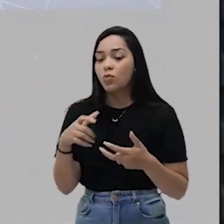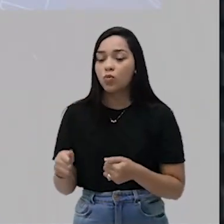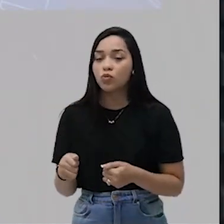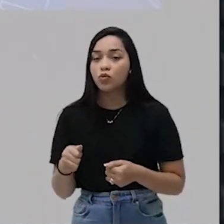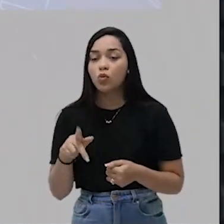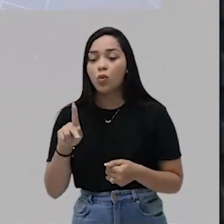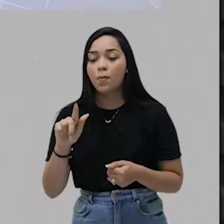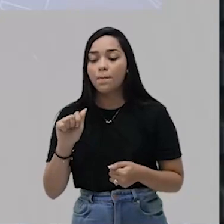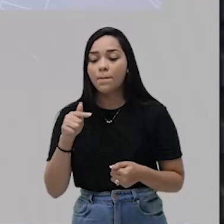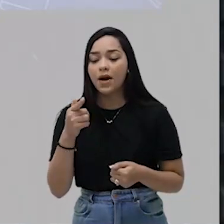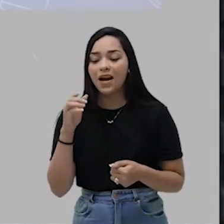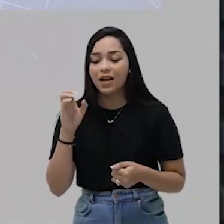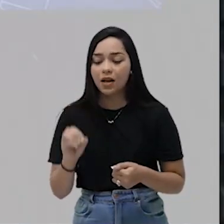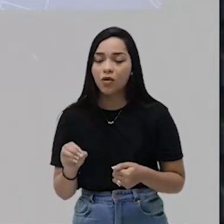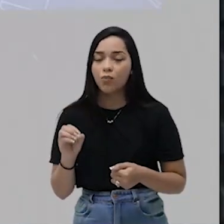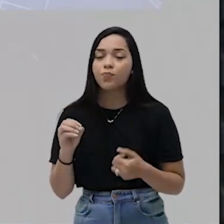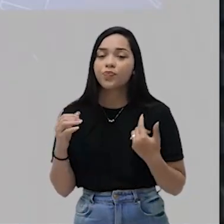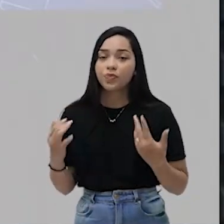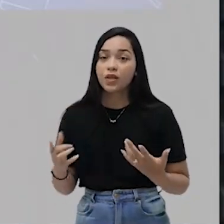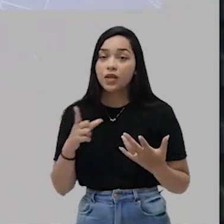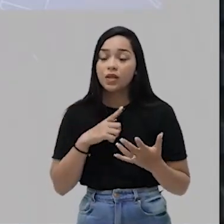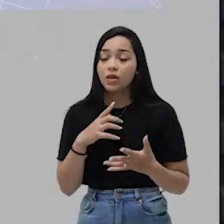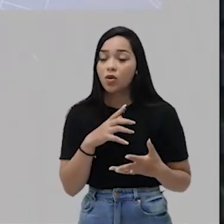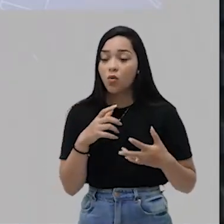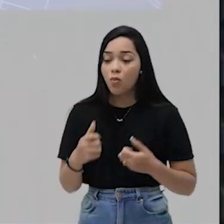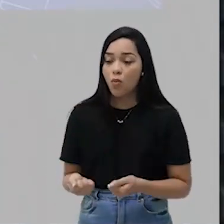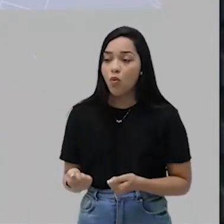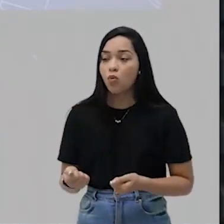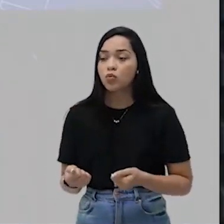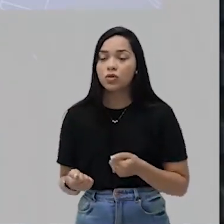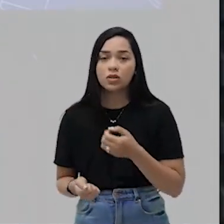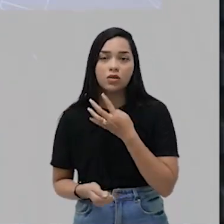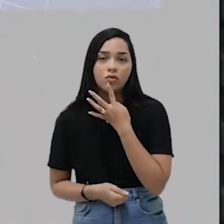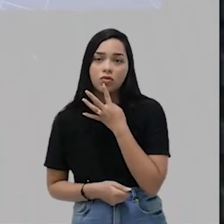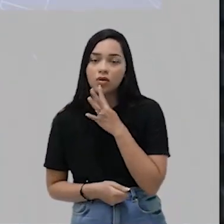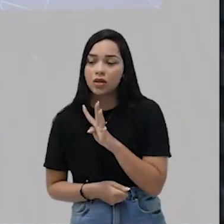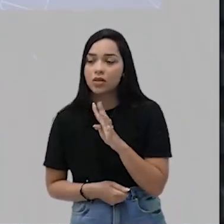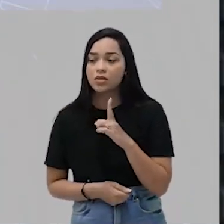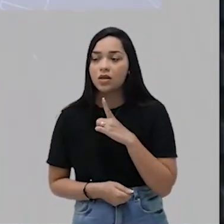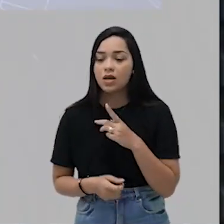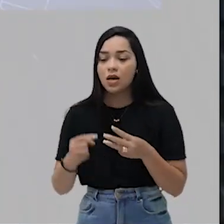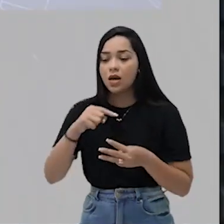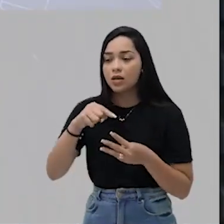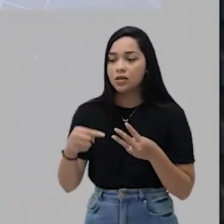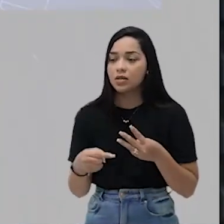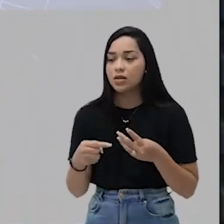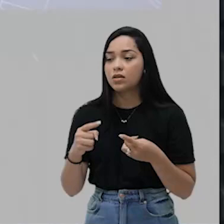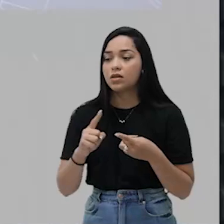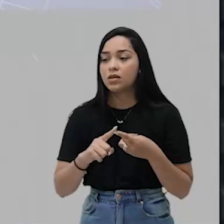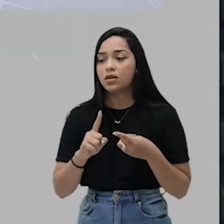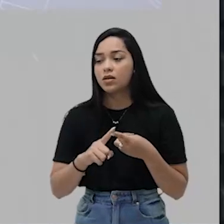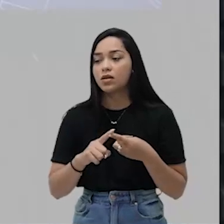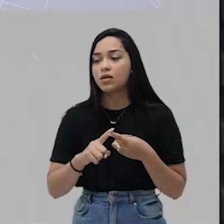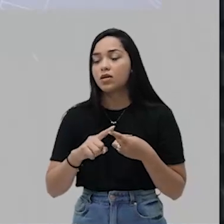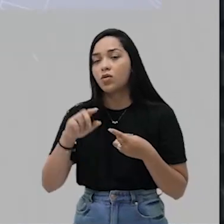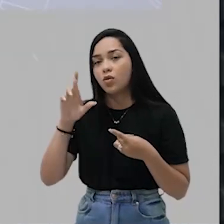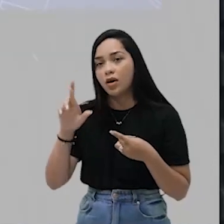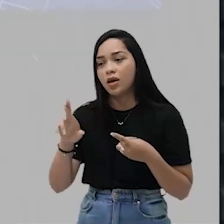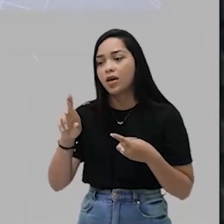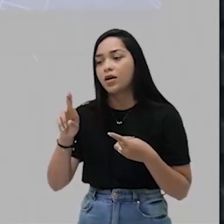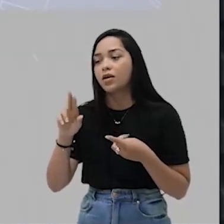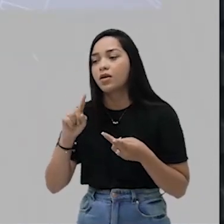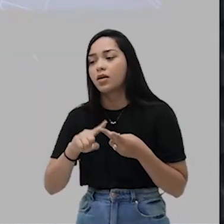pagão. Segundo os europeus, um mundo que não conhece as três letras como o R,